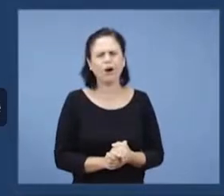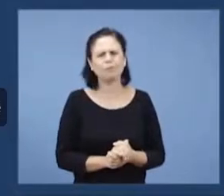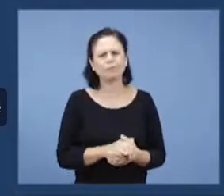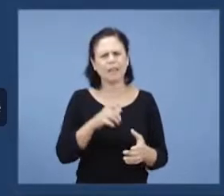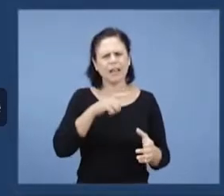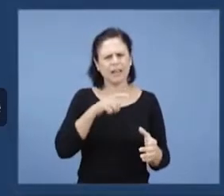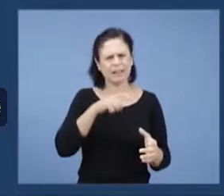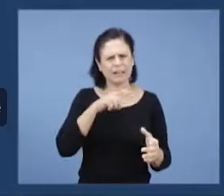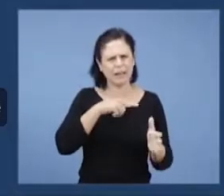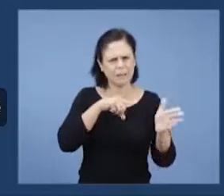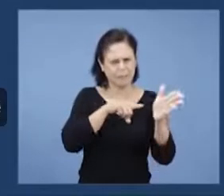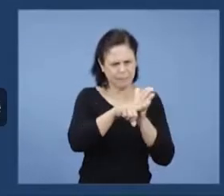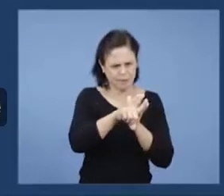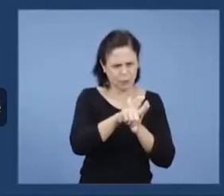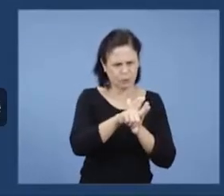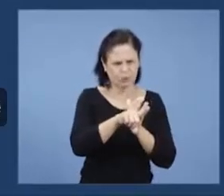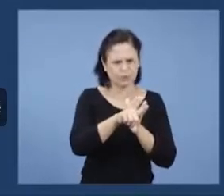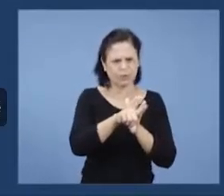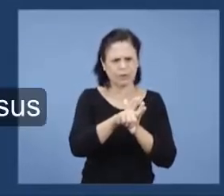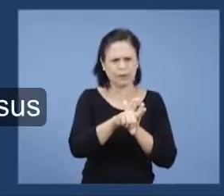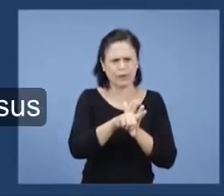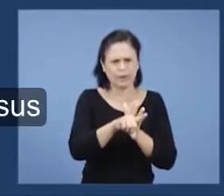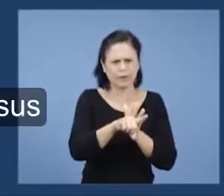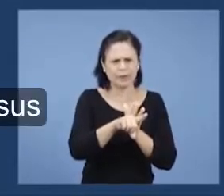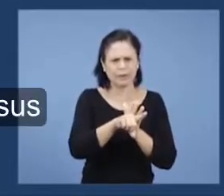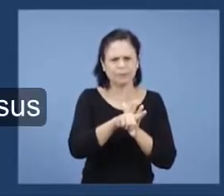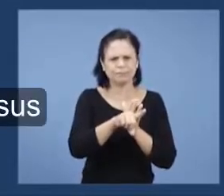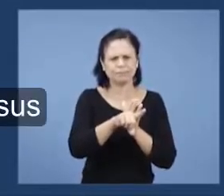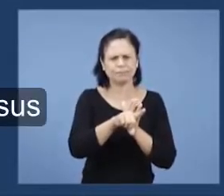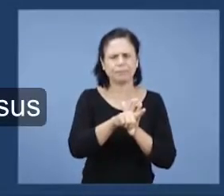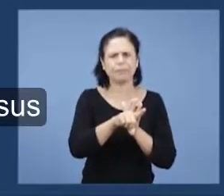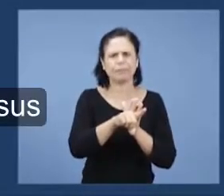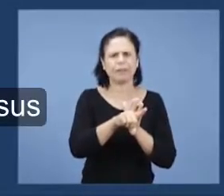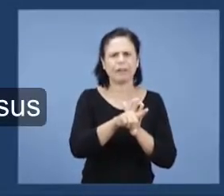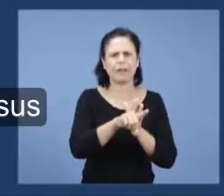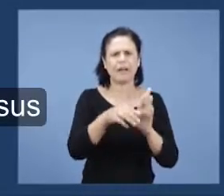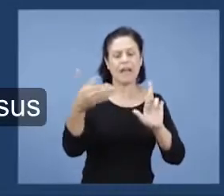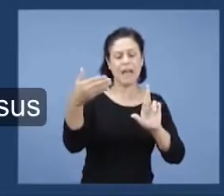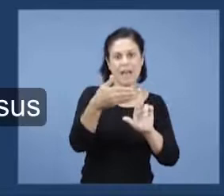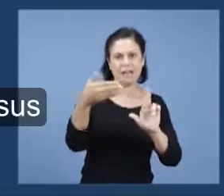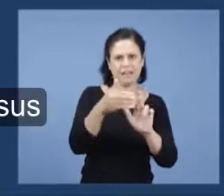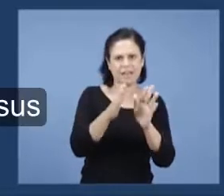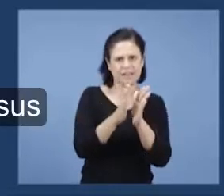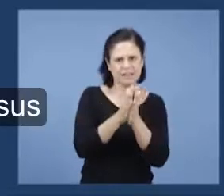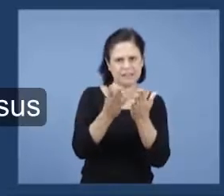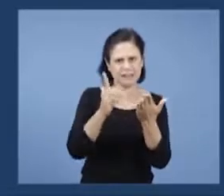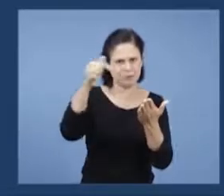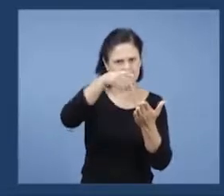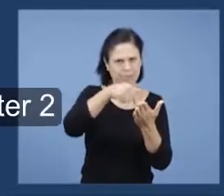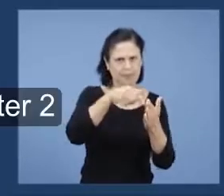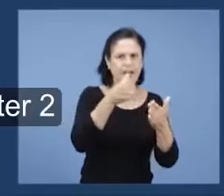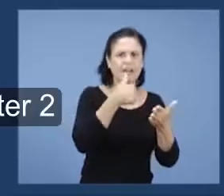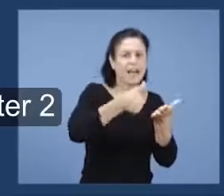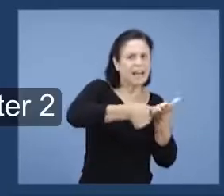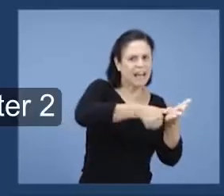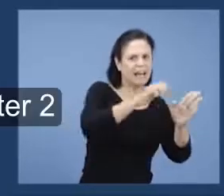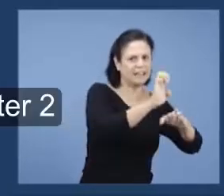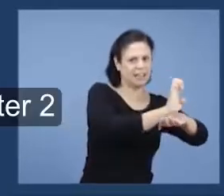e D para doutrina, as referências bíblicas que estão na carta de Éfeso.